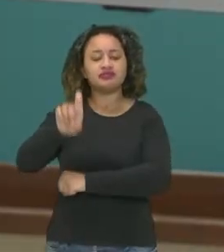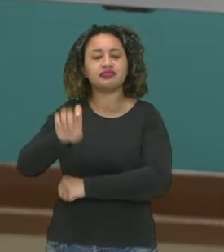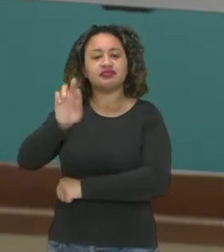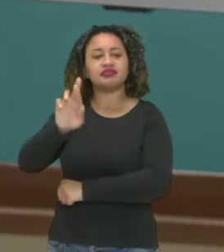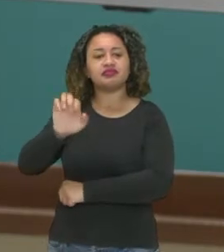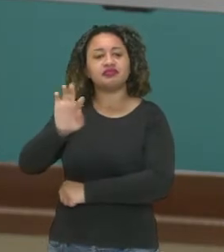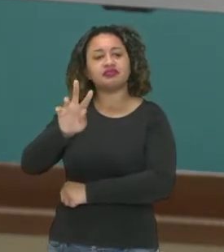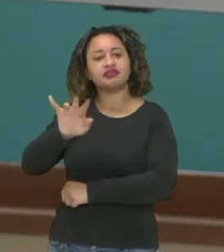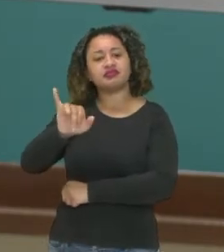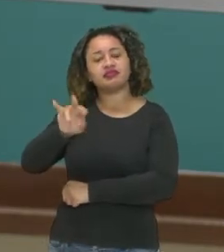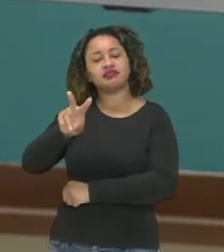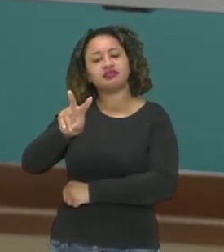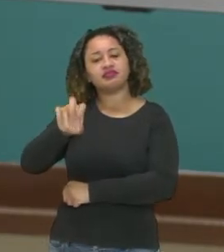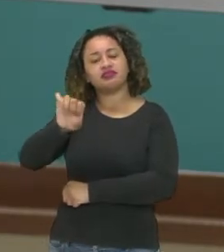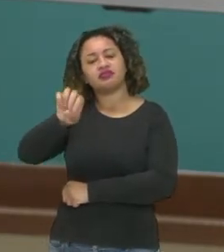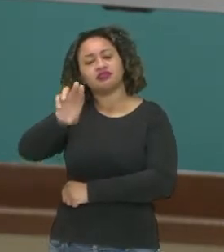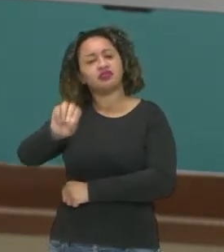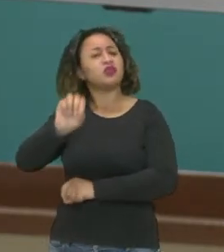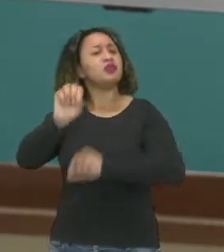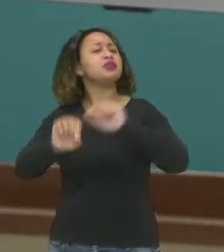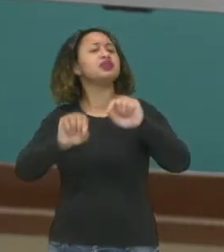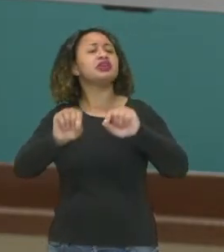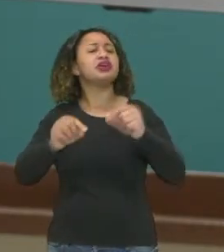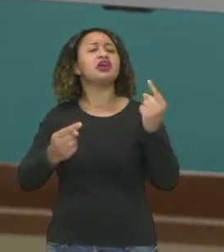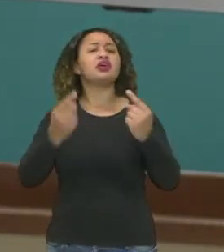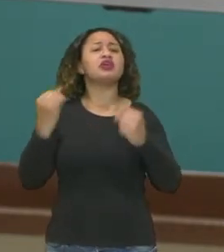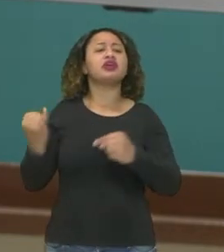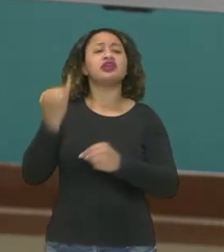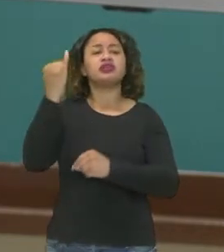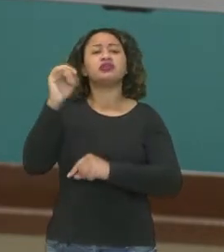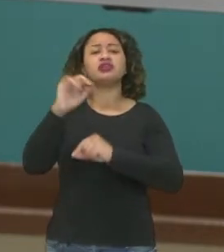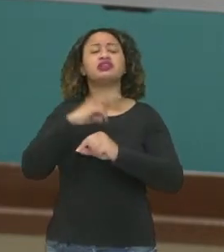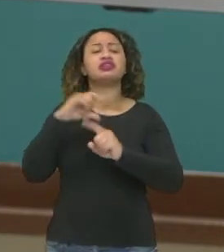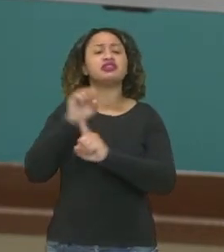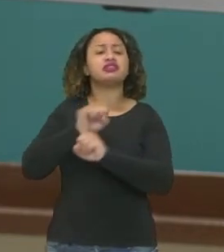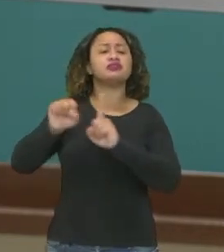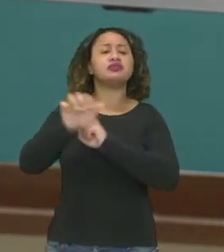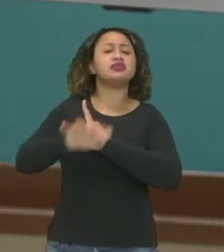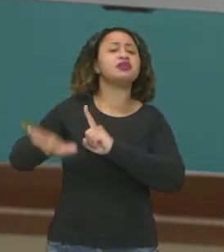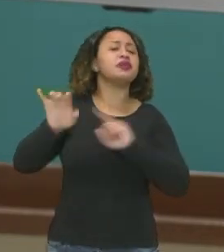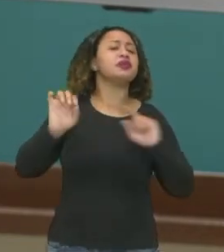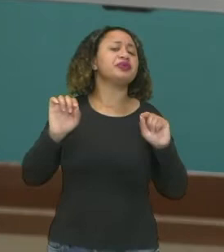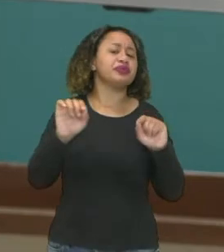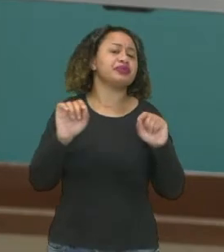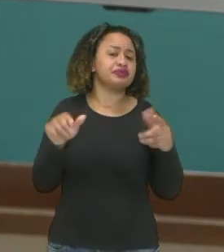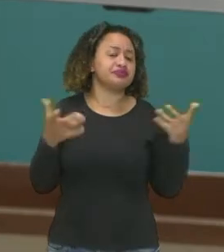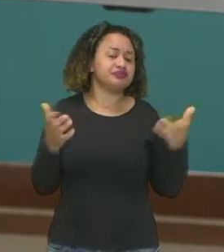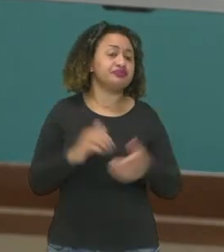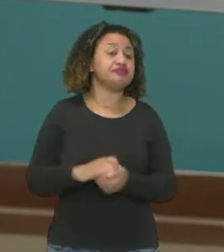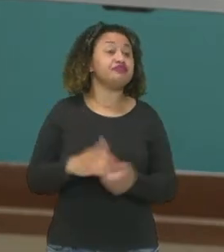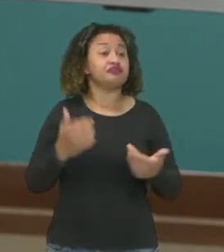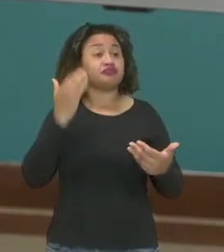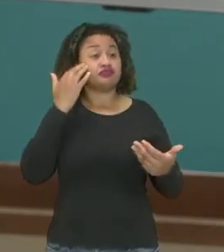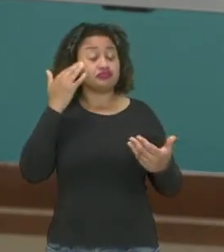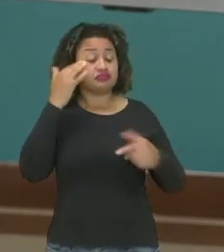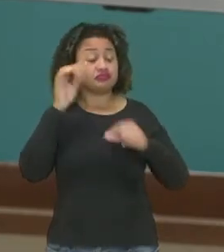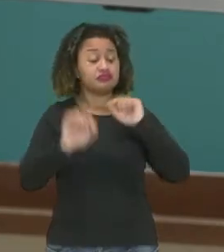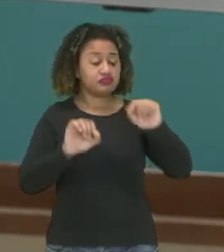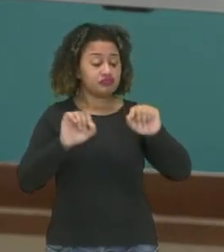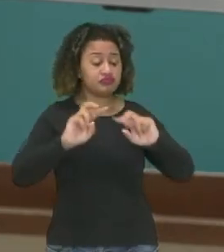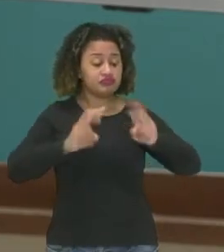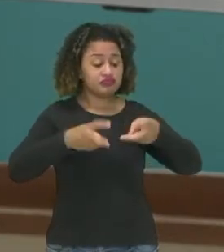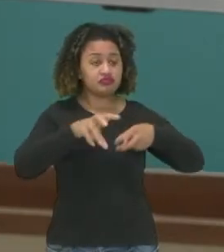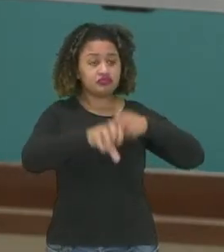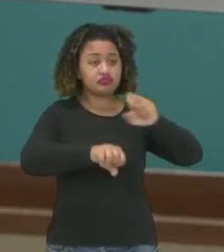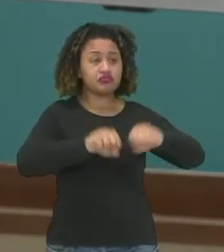extrativismo, qual a importância do extrativismo para a sociedade, né? Vamos entender que extrativismo ele é